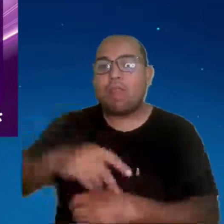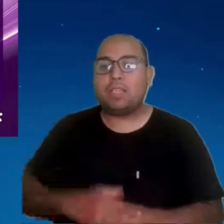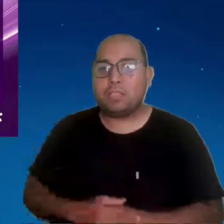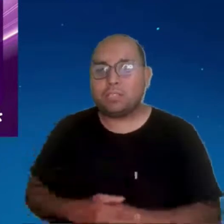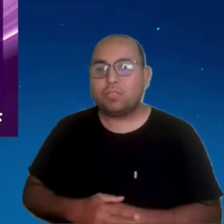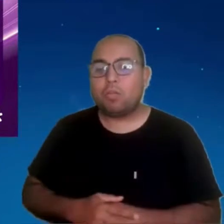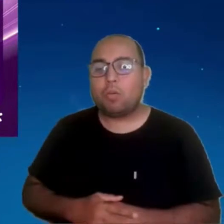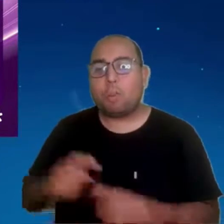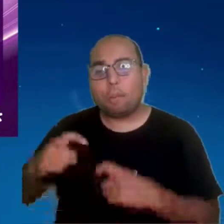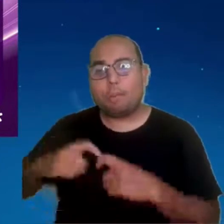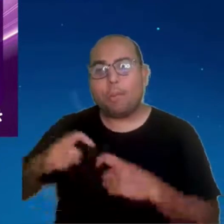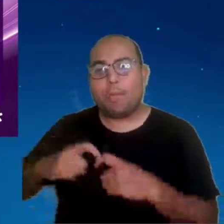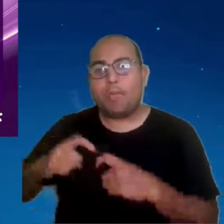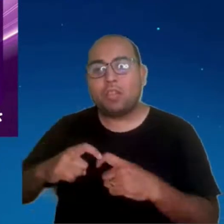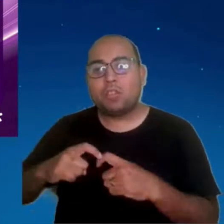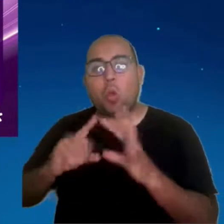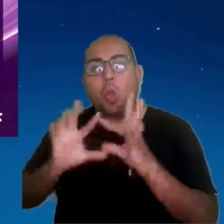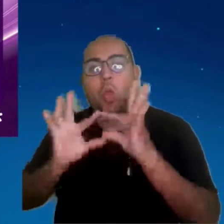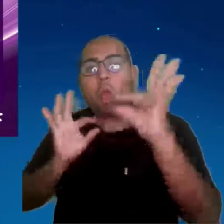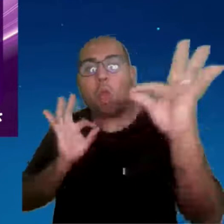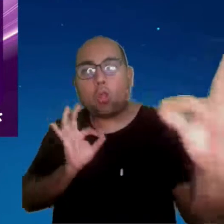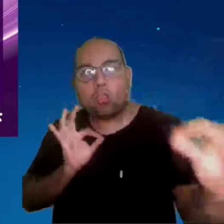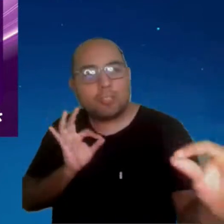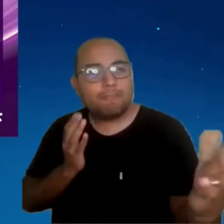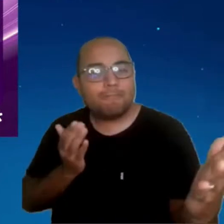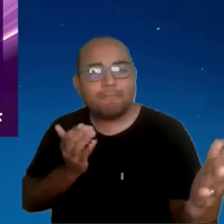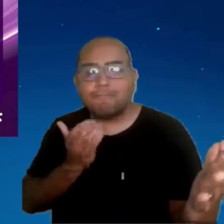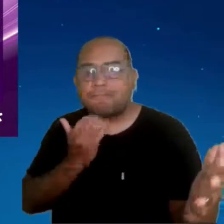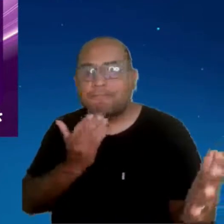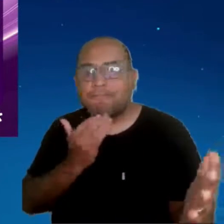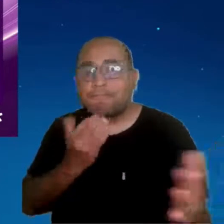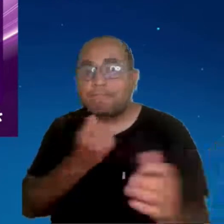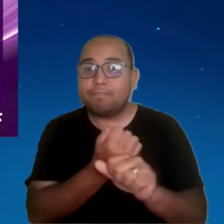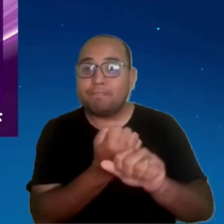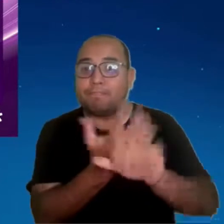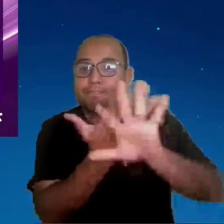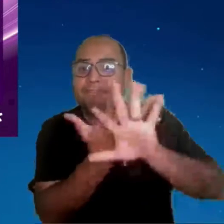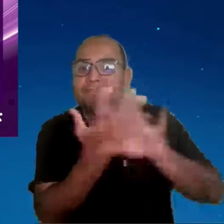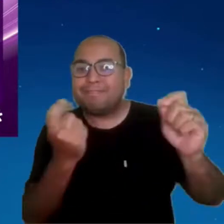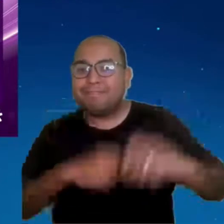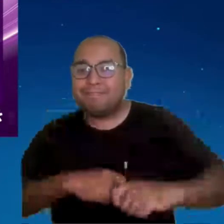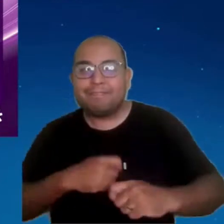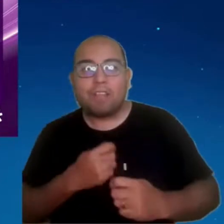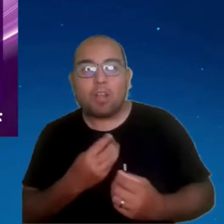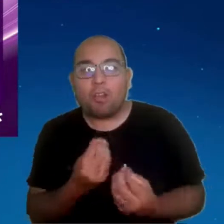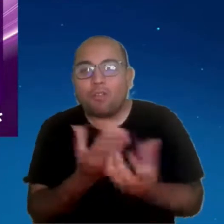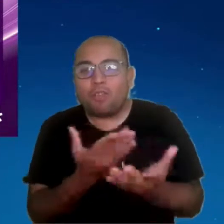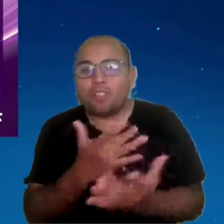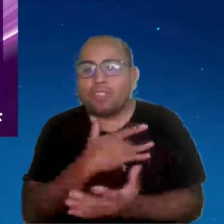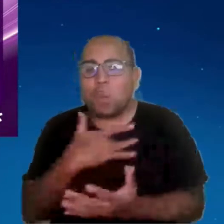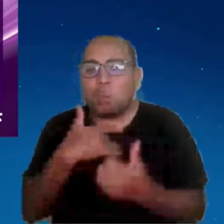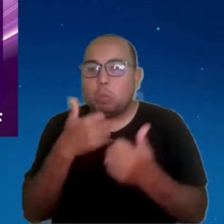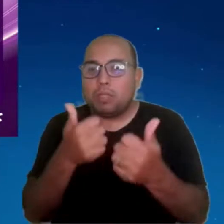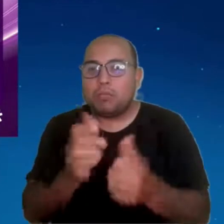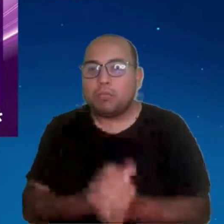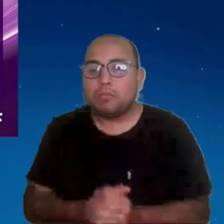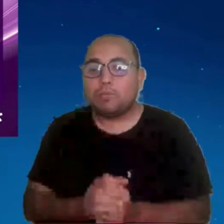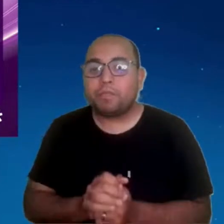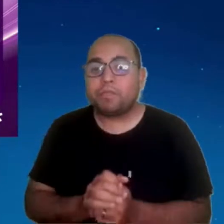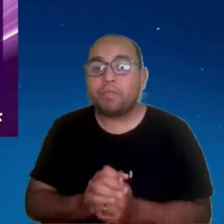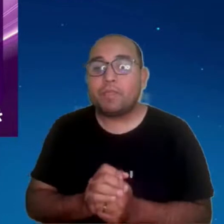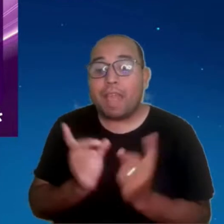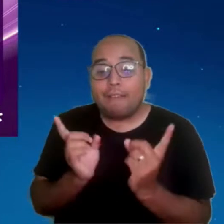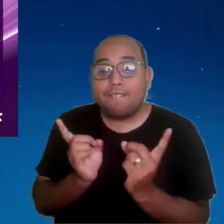por exemplo, em regiões remotas. Pelo acesso à telemedicina, você consegue prover melhor saúde. O parte de e-commerce, 161